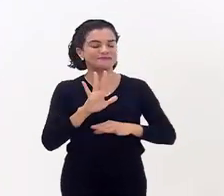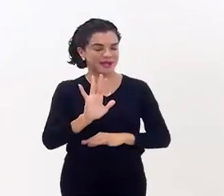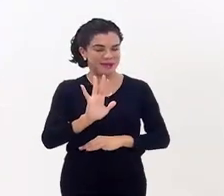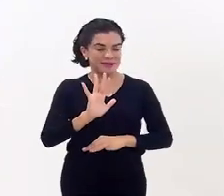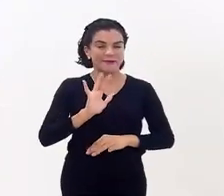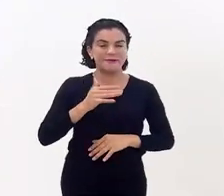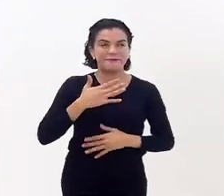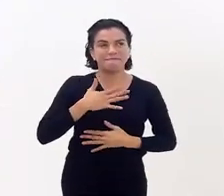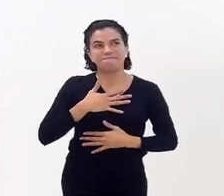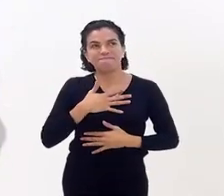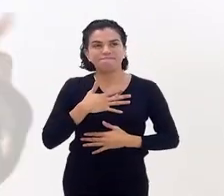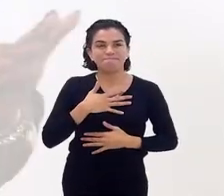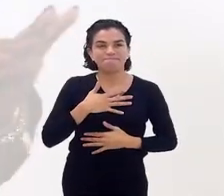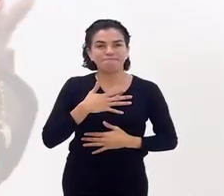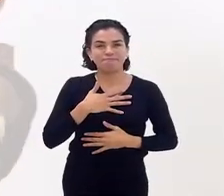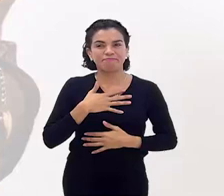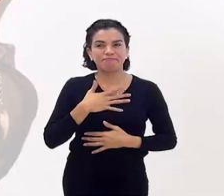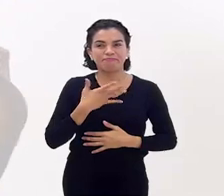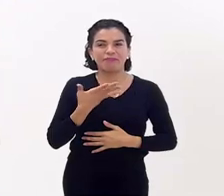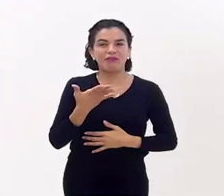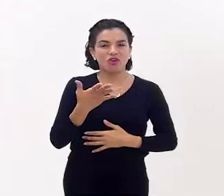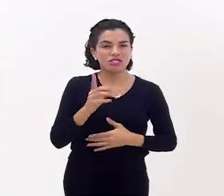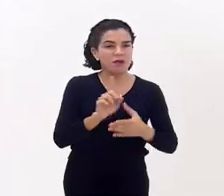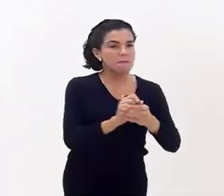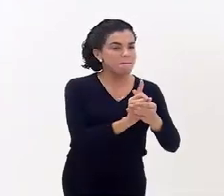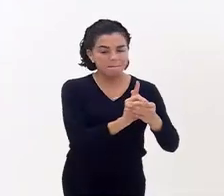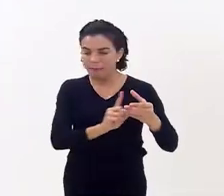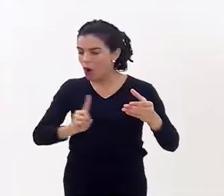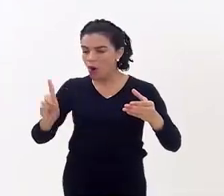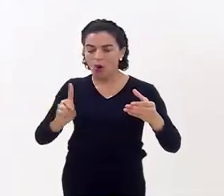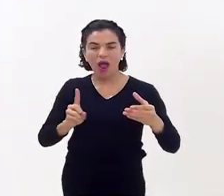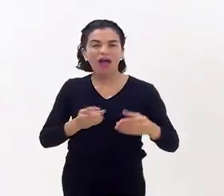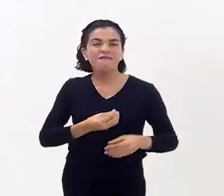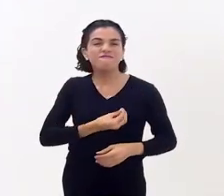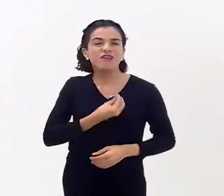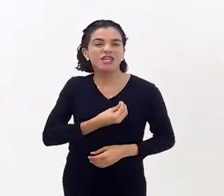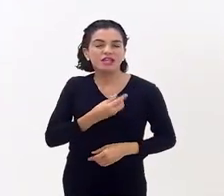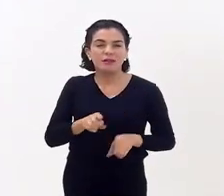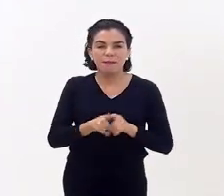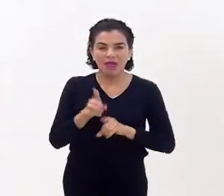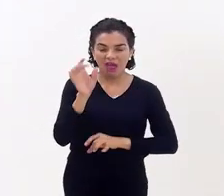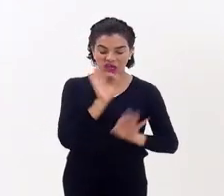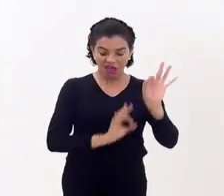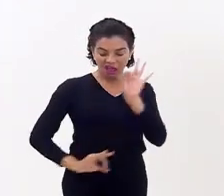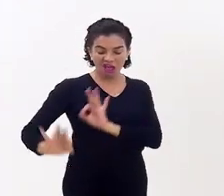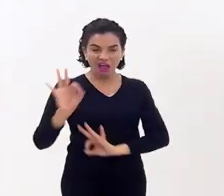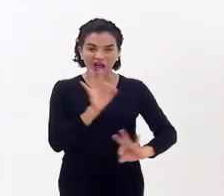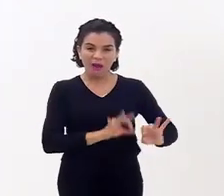retiram da vida de vocês toda a vaidade, é isso?